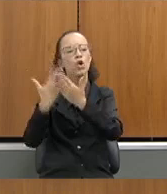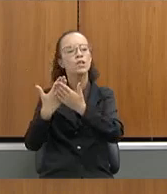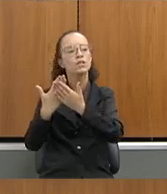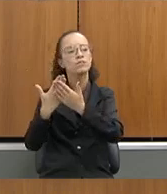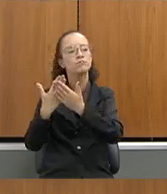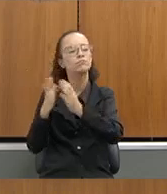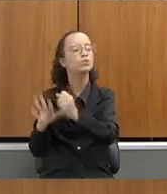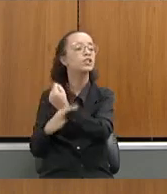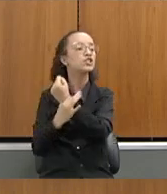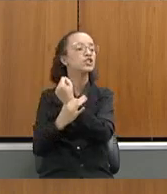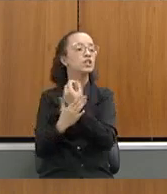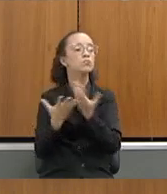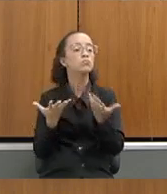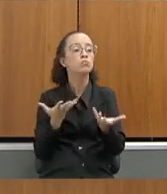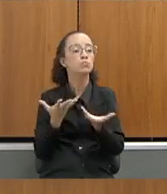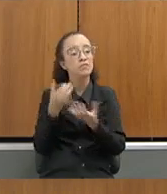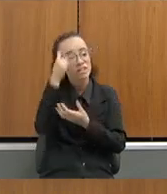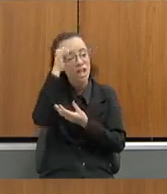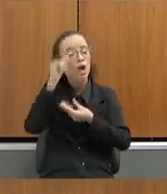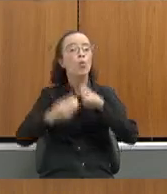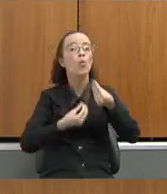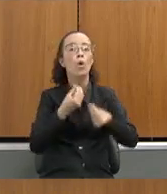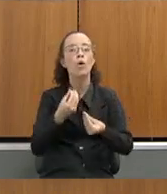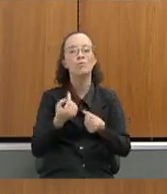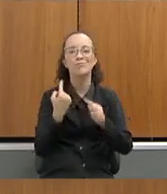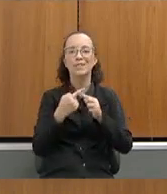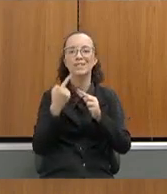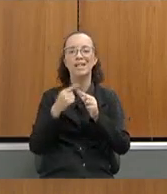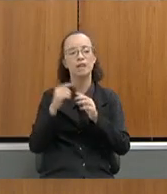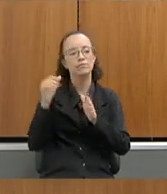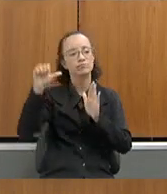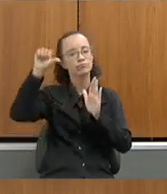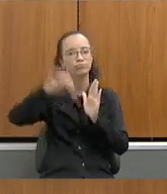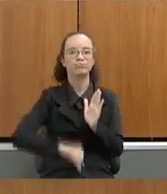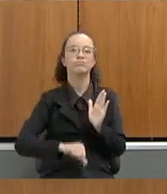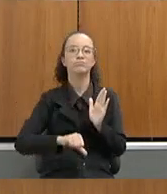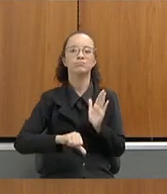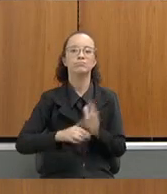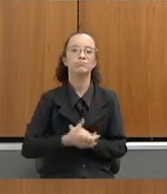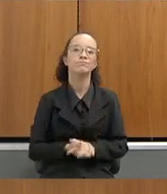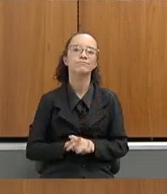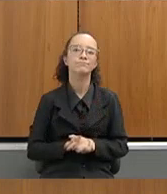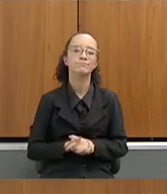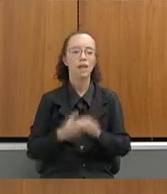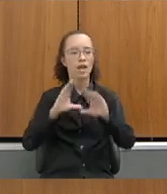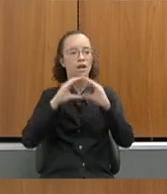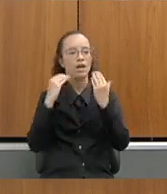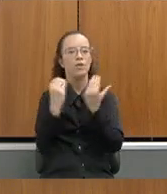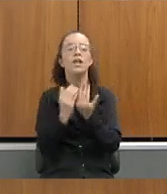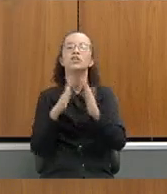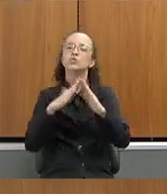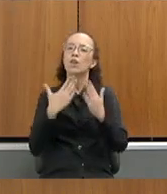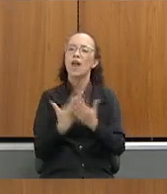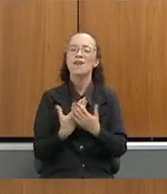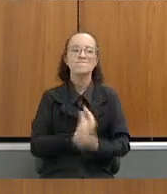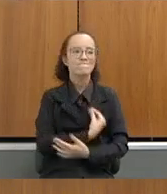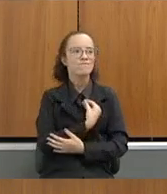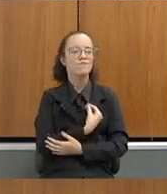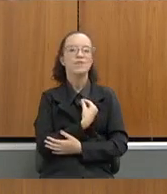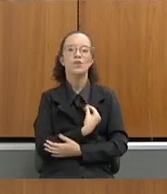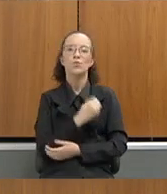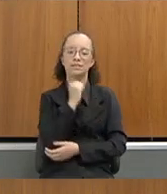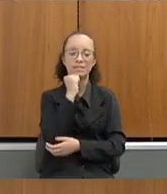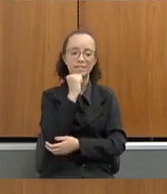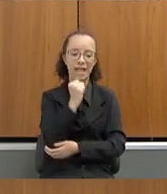violência? Porque está piorando. A comunidade escolar que viveu o assassinato do